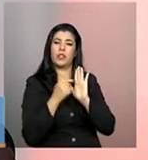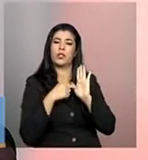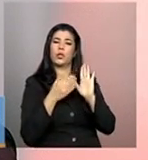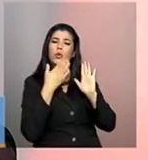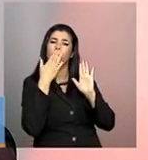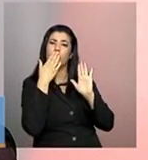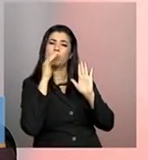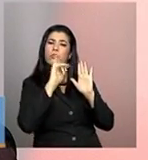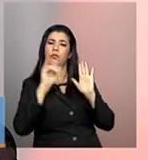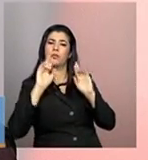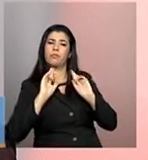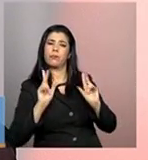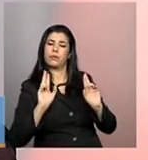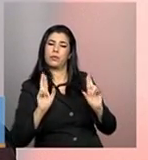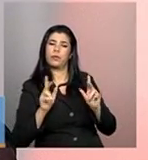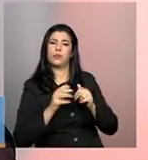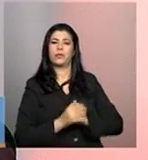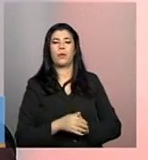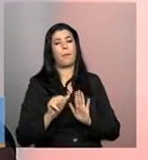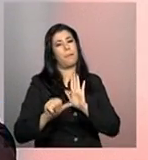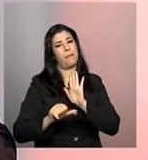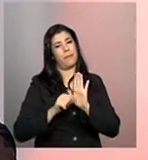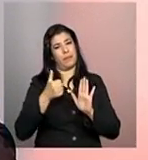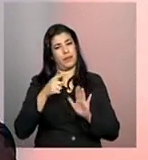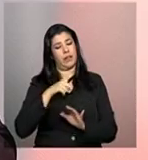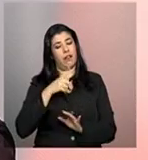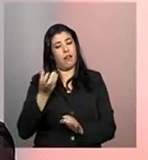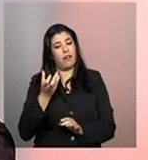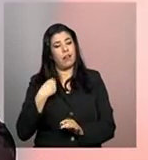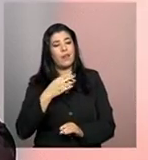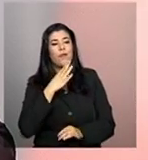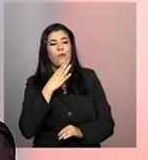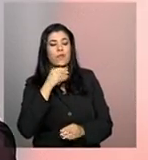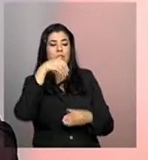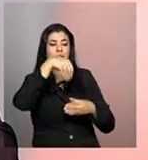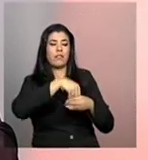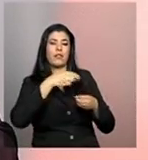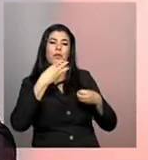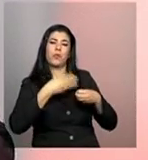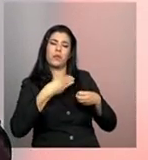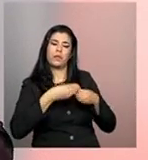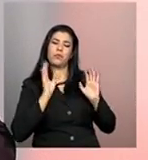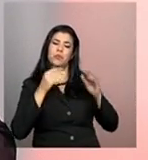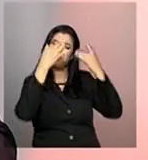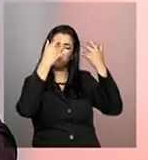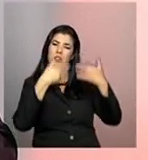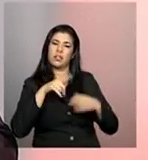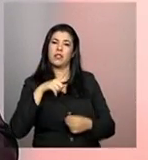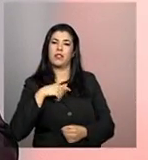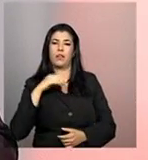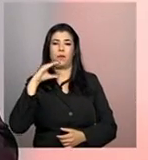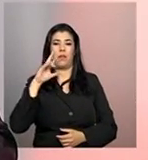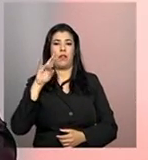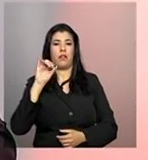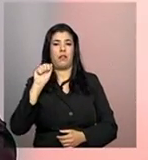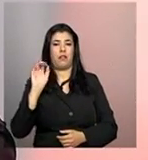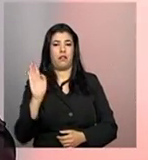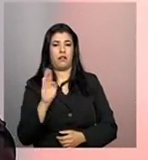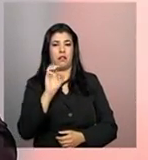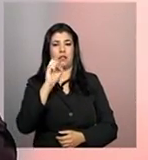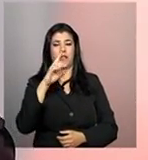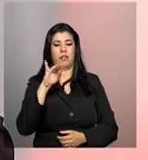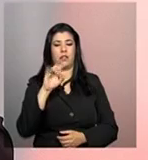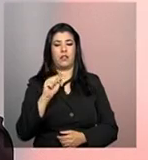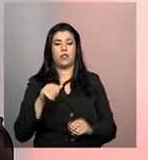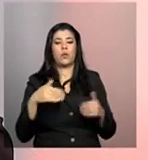gente solicita dessas entidades. Primeiramente, a gente quer conhecer no município, como eu estava te dizendo, tem os CRAs, os CRES, quais serviços são